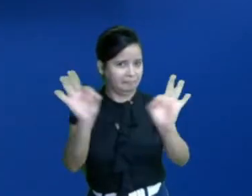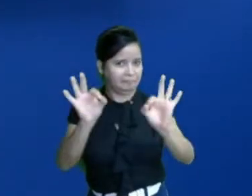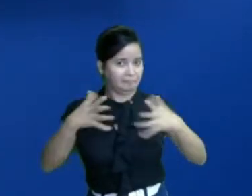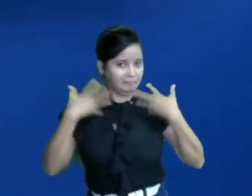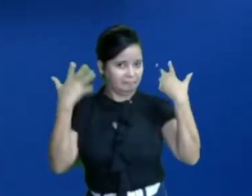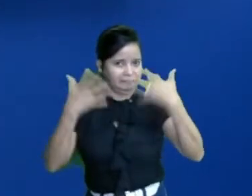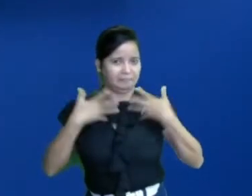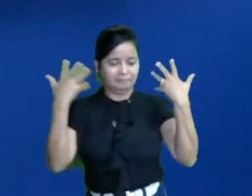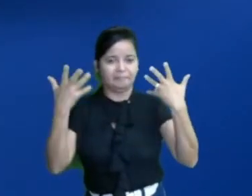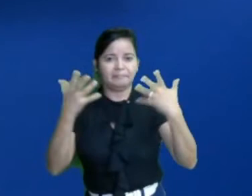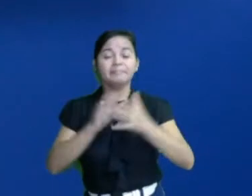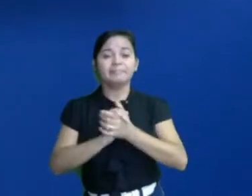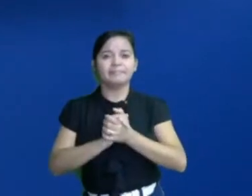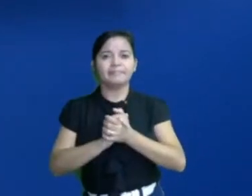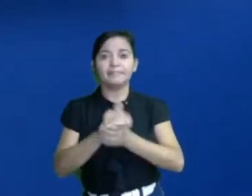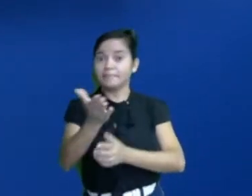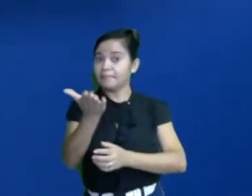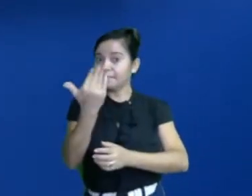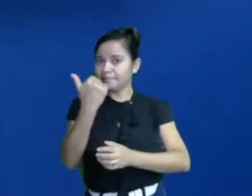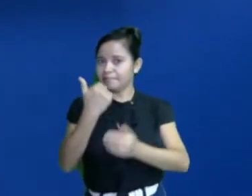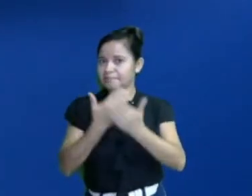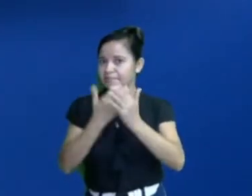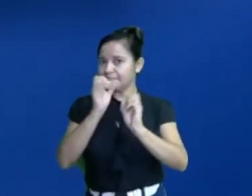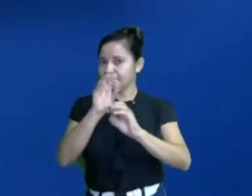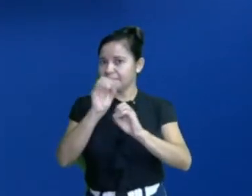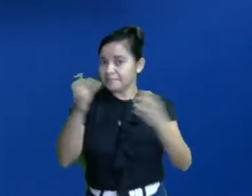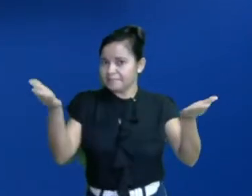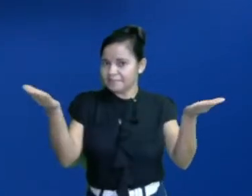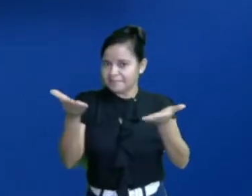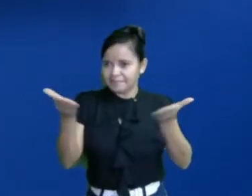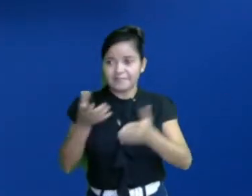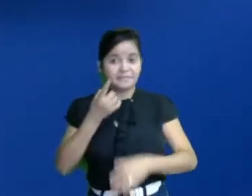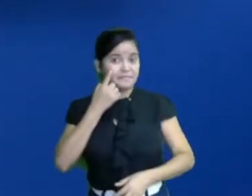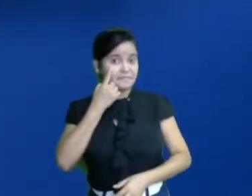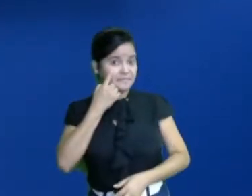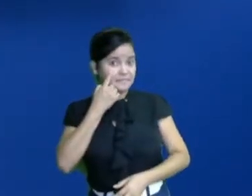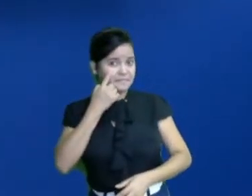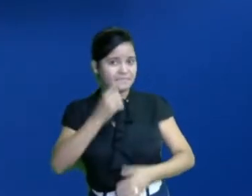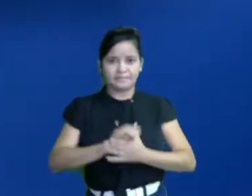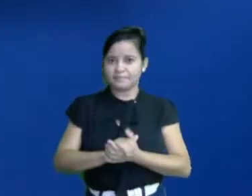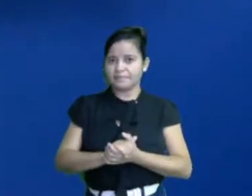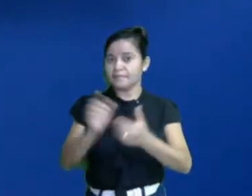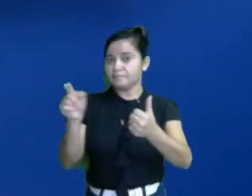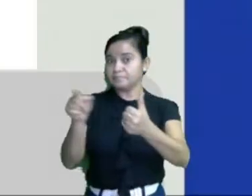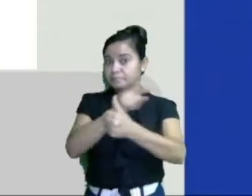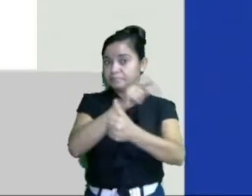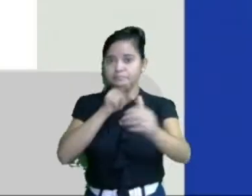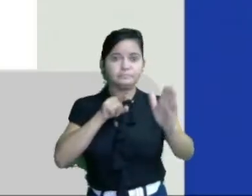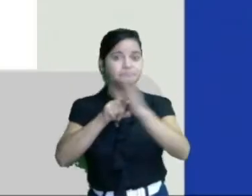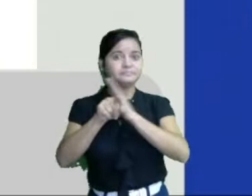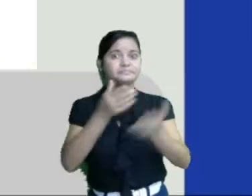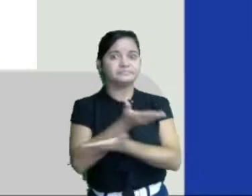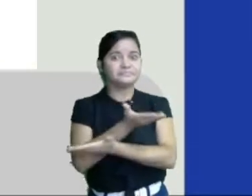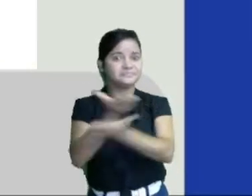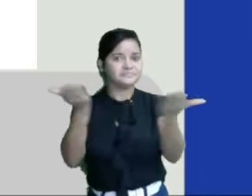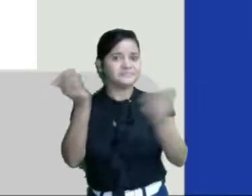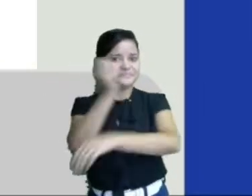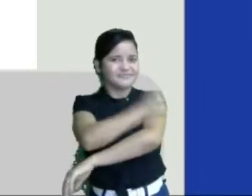é super animada? Então vamos lá para a nossa aula de hoje. Vê só, primeira pergunta para você